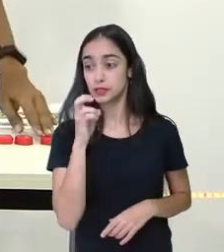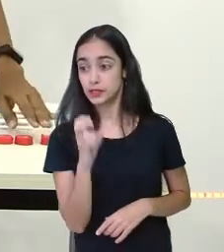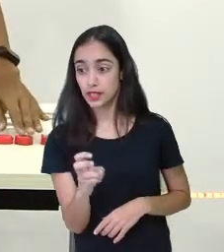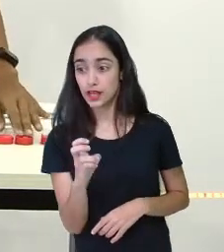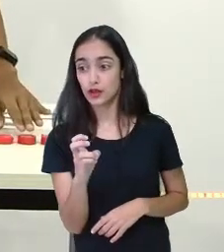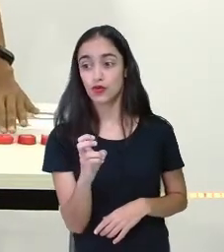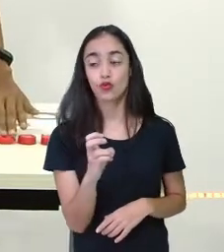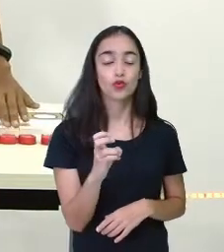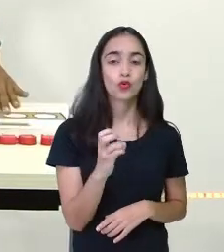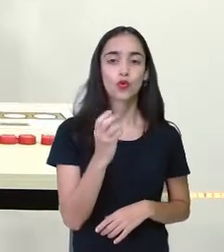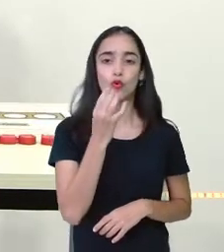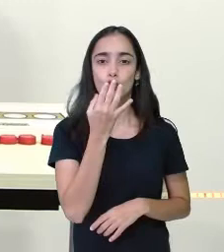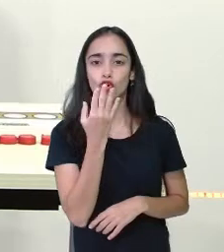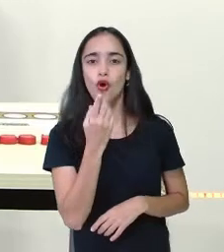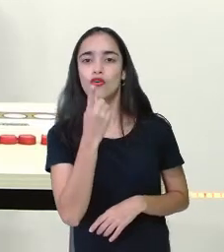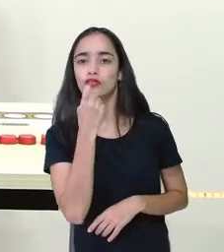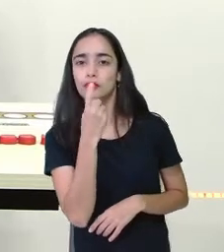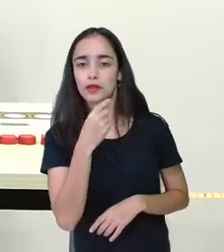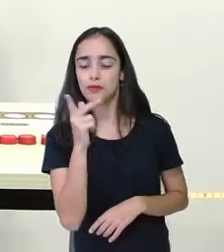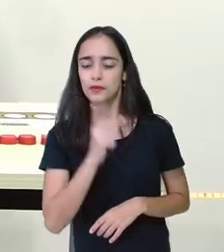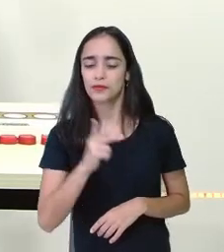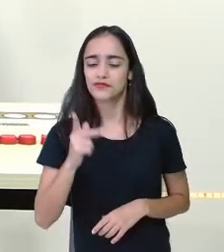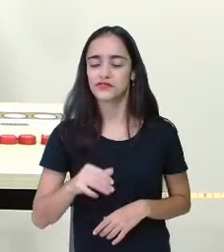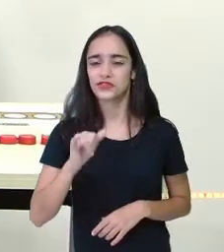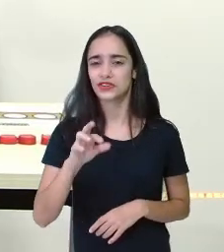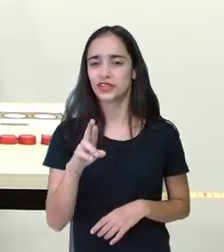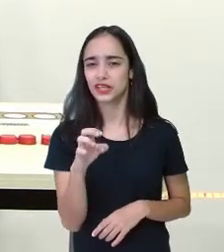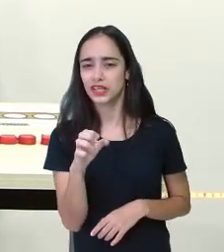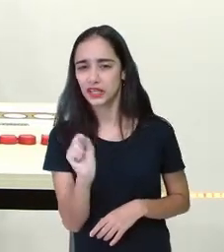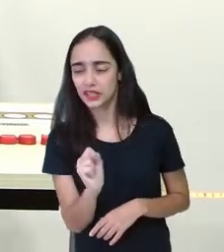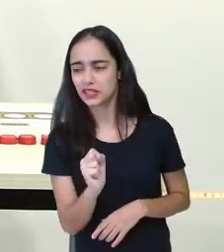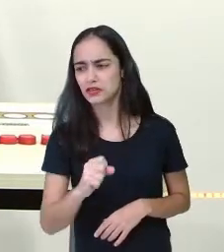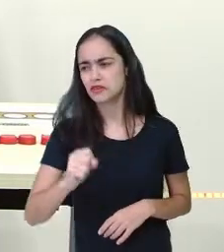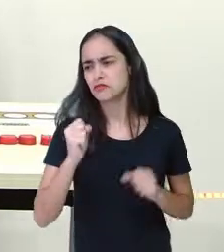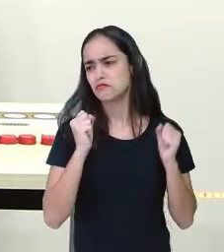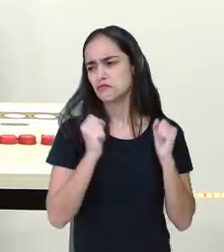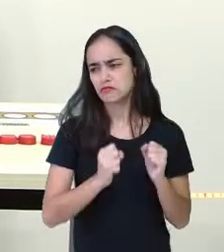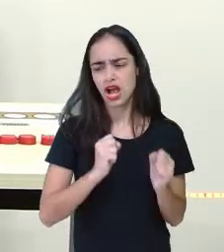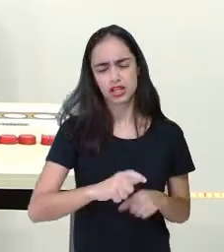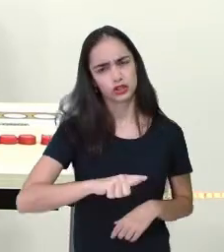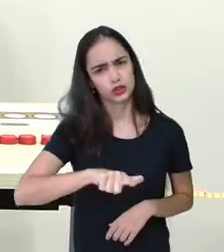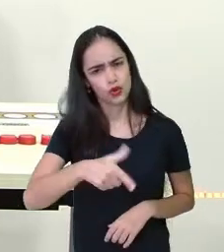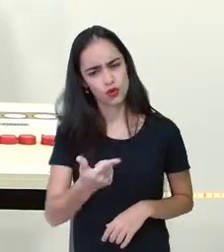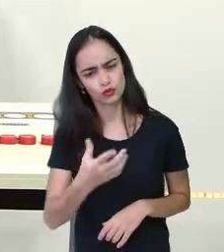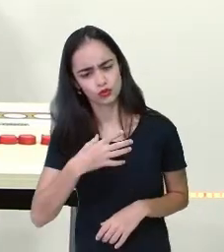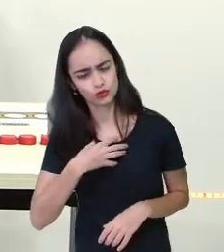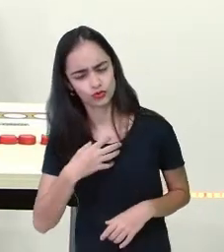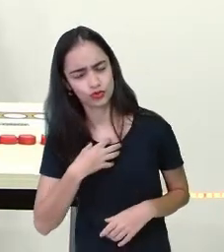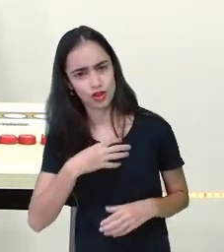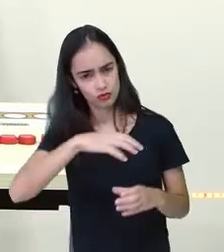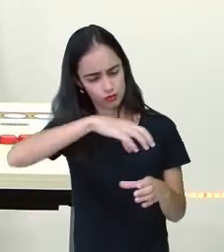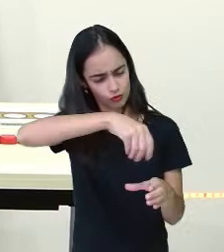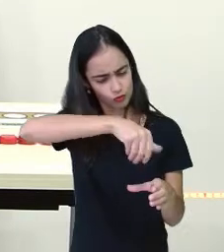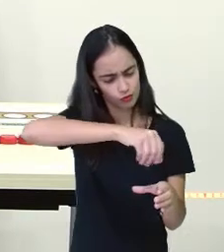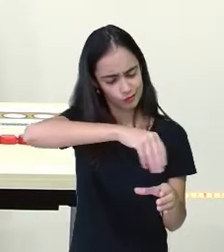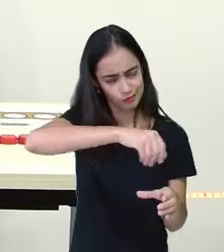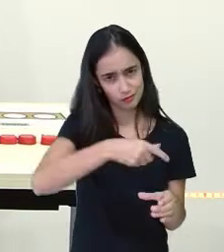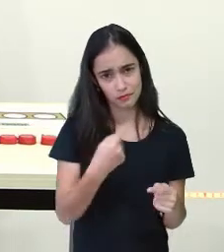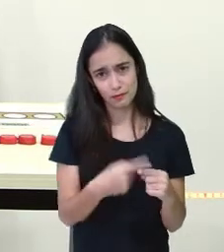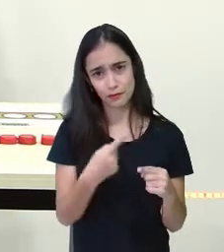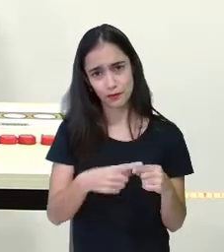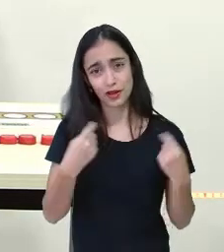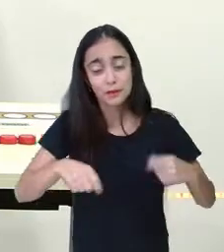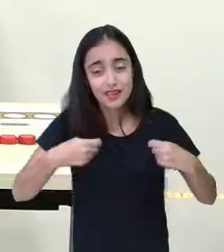tampinha de garrafa pet, pode ser outro tipo de tampinha, desde que seja tampinha. Por que vai ser? Por que tem que ser